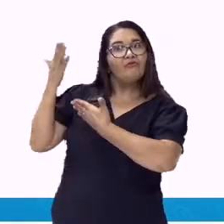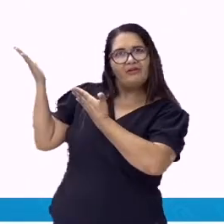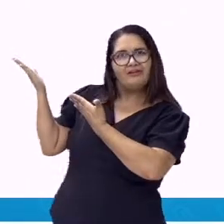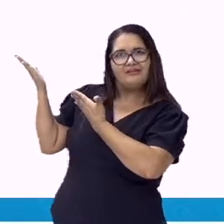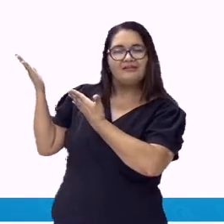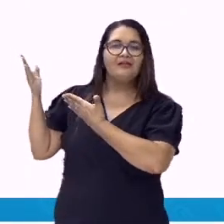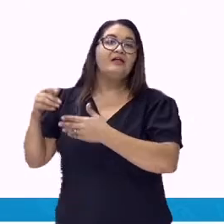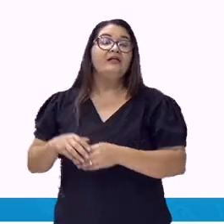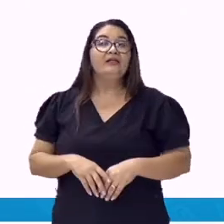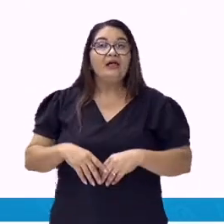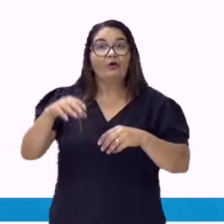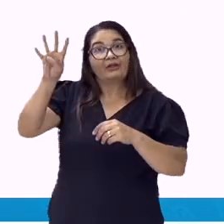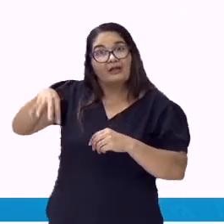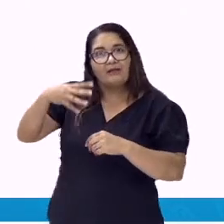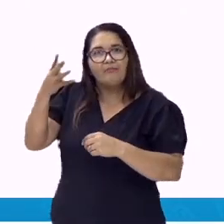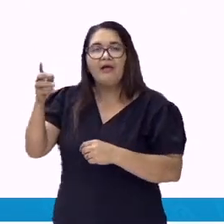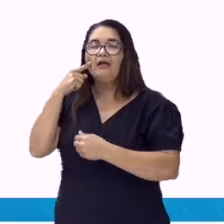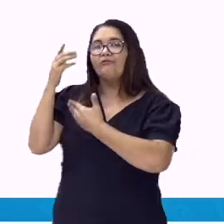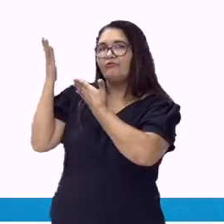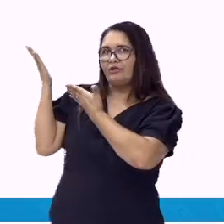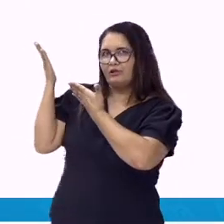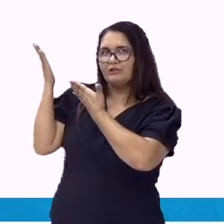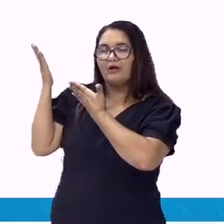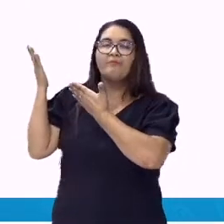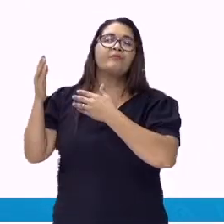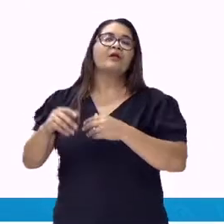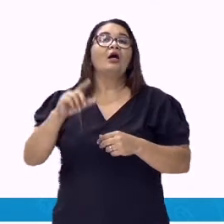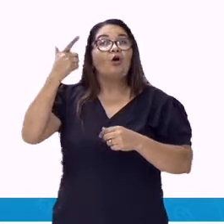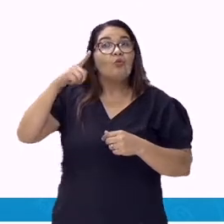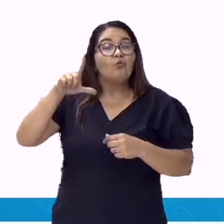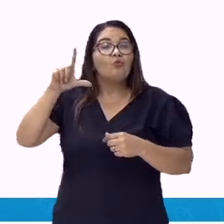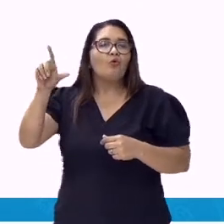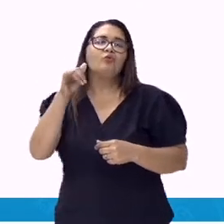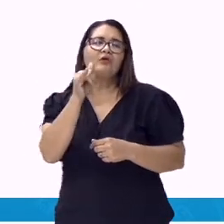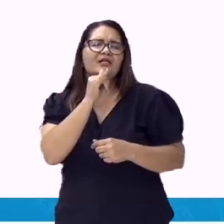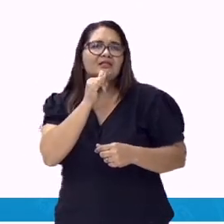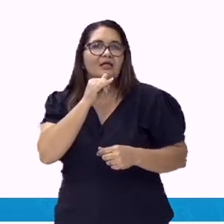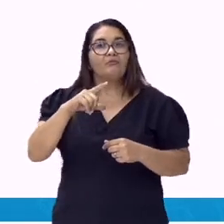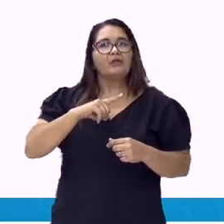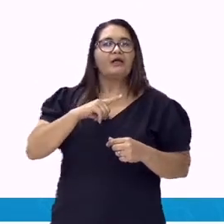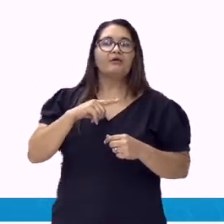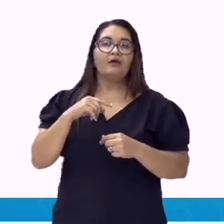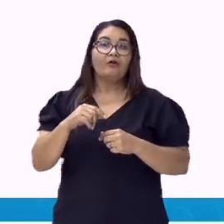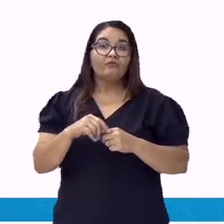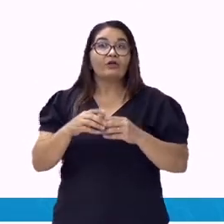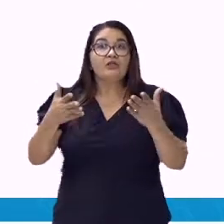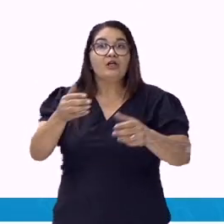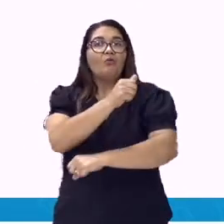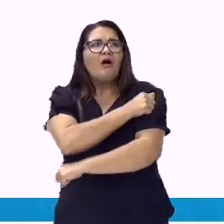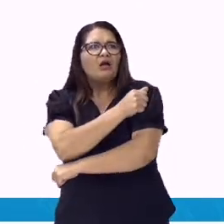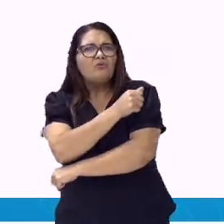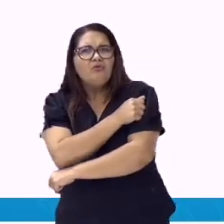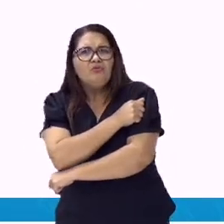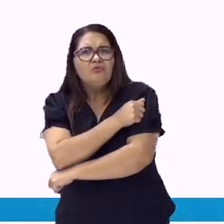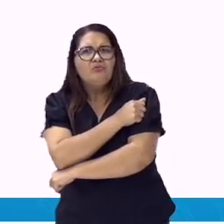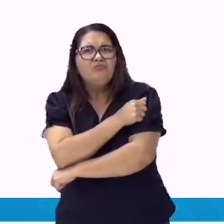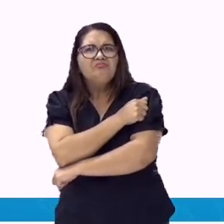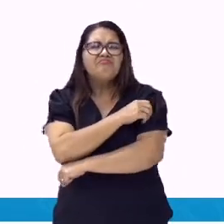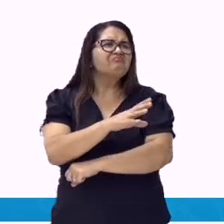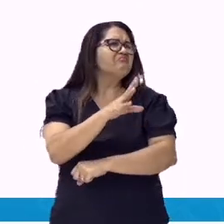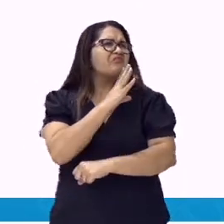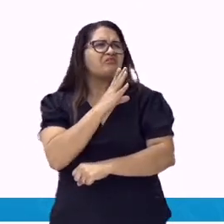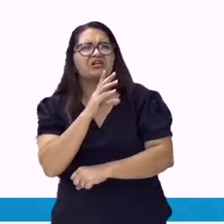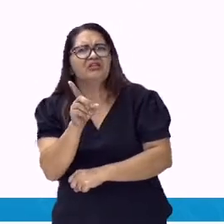podemos observar outro exemplo. Não conhecemos o aluno. O aluno saiu. Com o uso dos